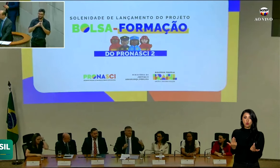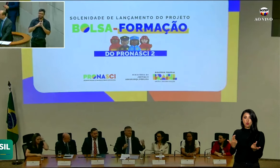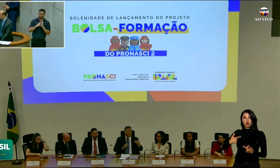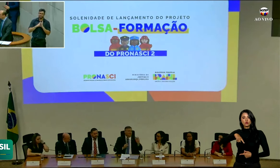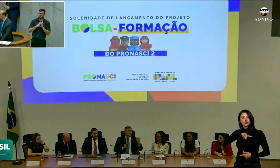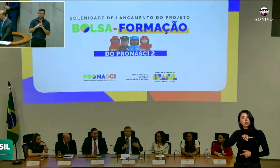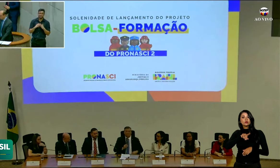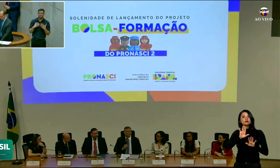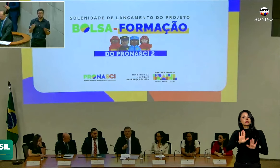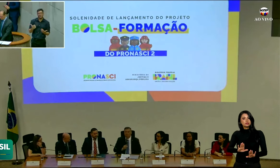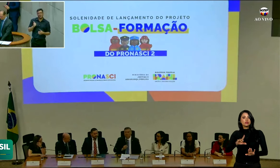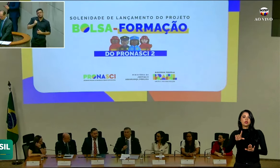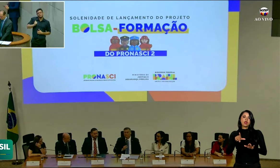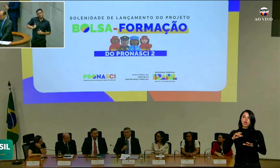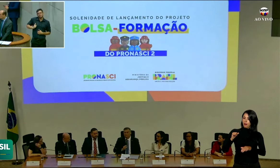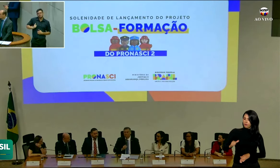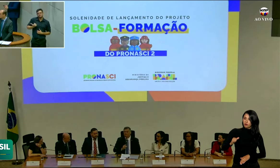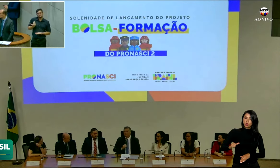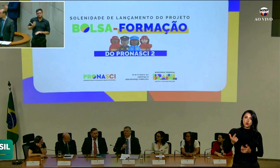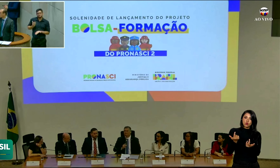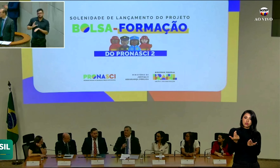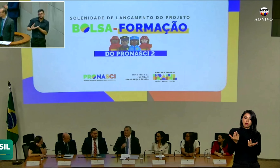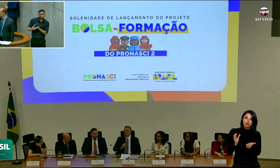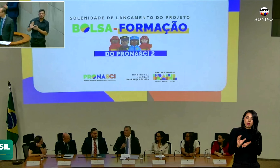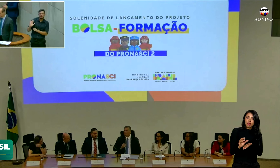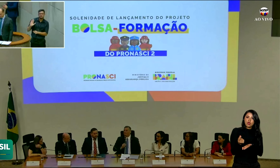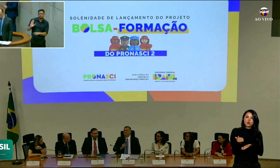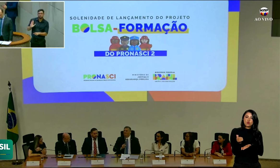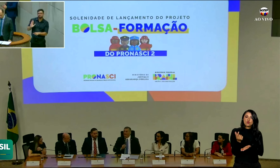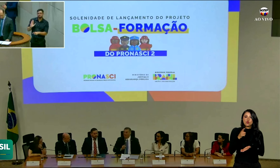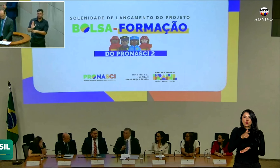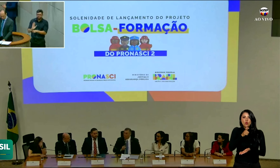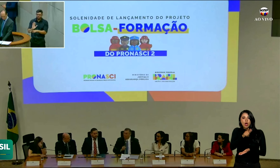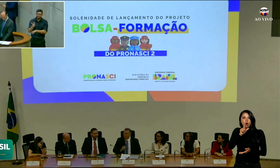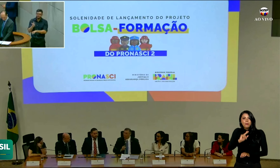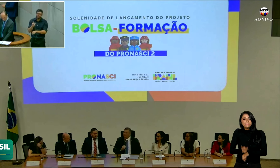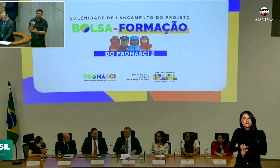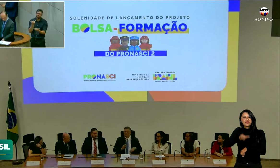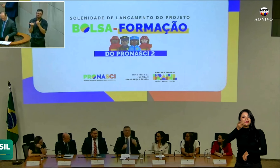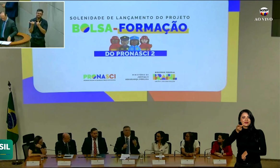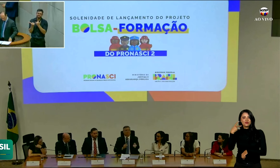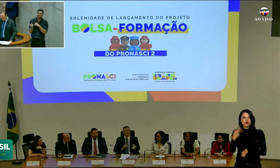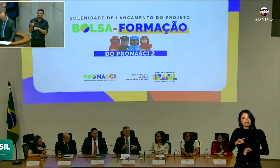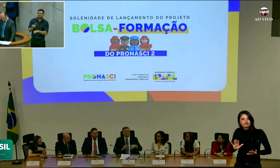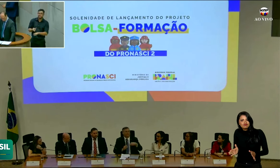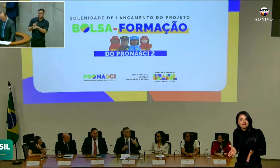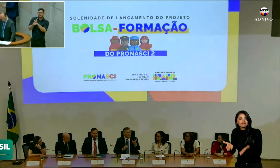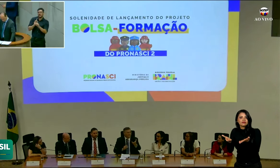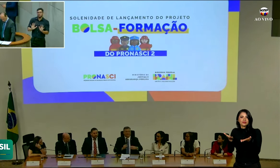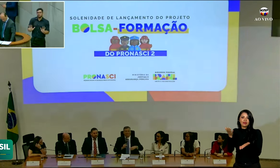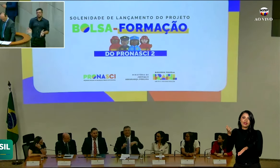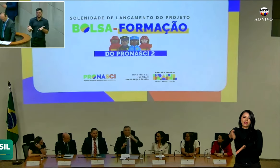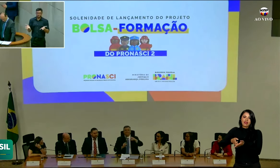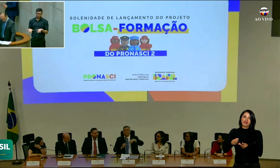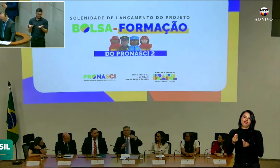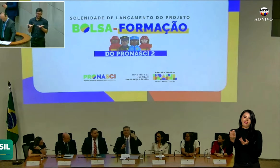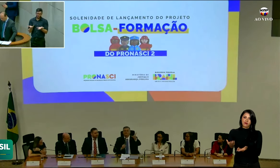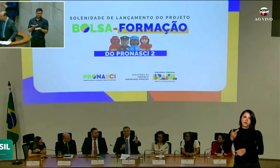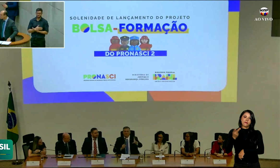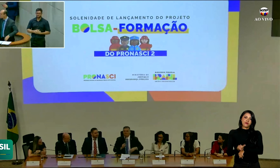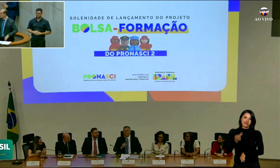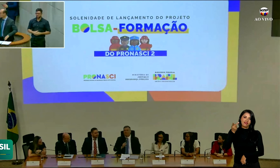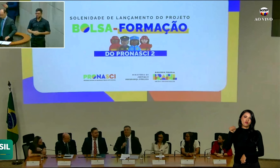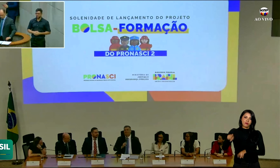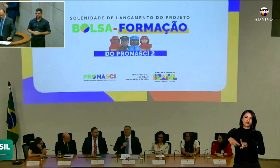e nesse caso a Bolsa funciona como uma espécie de sanção premial, um estímulo, uma recompensa, uma sanção